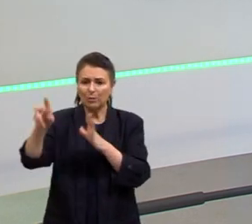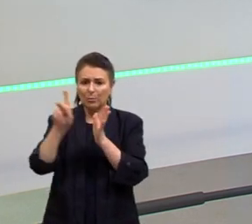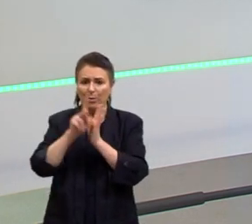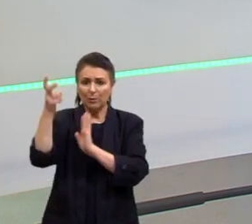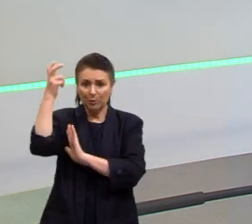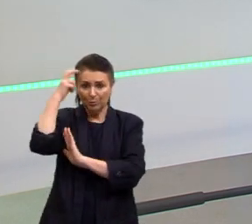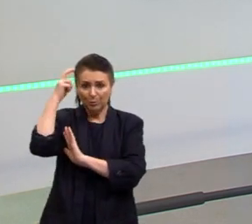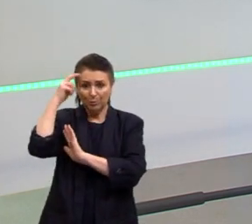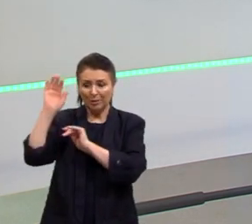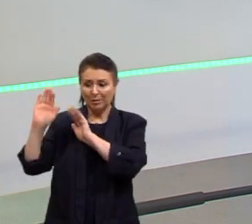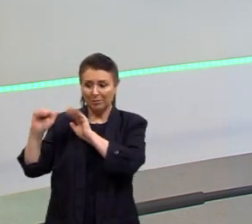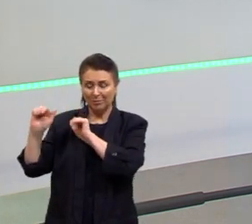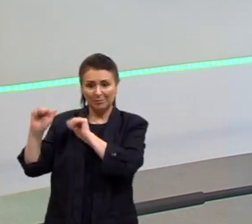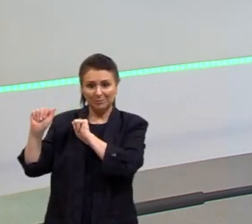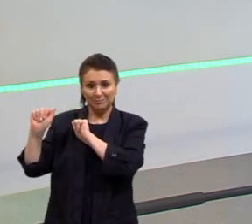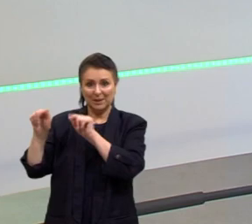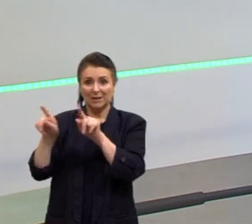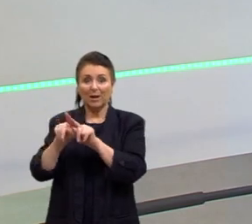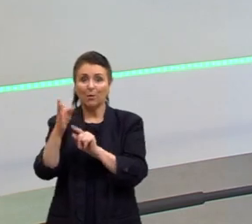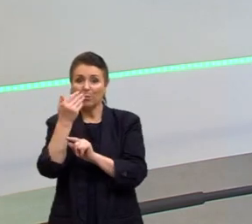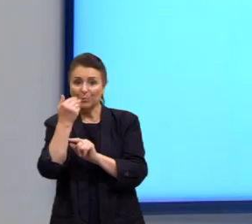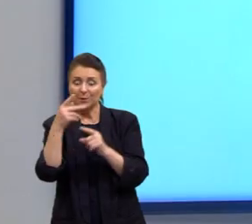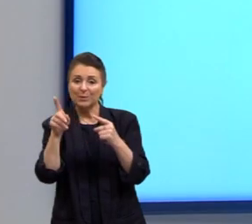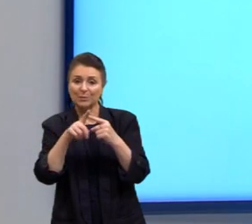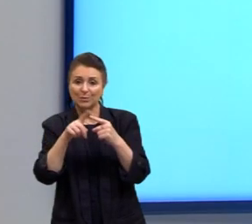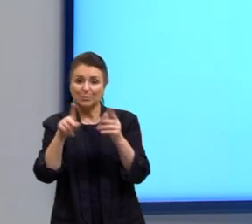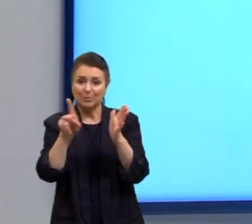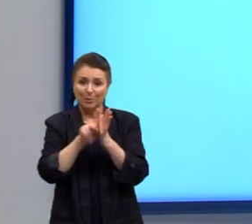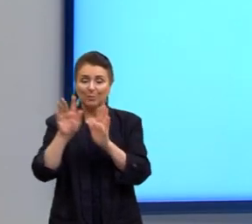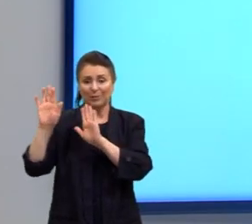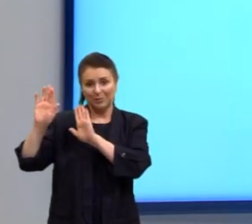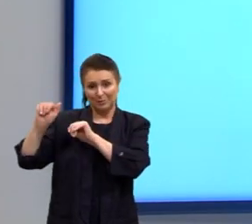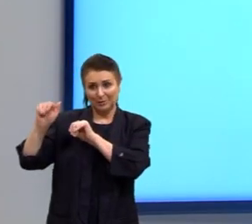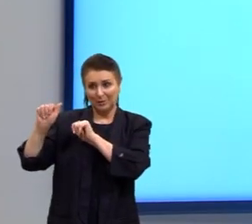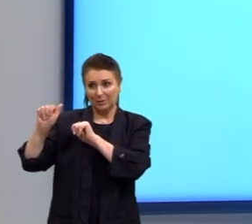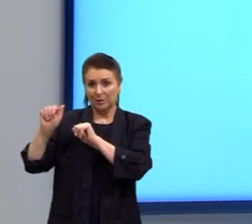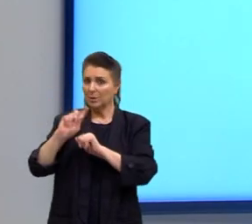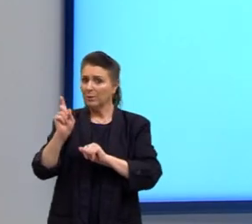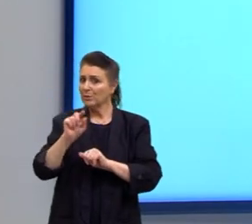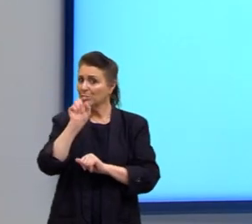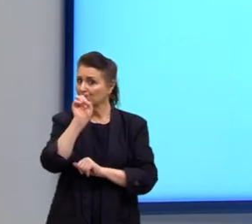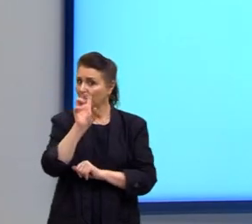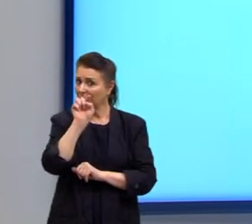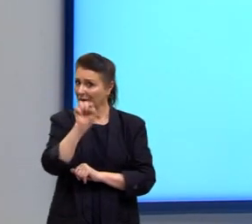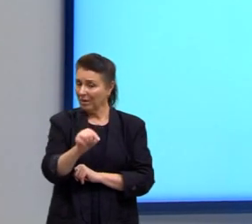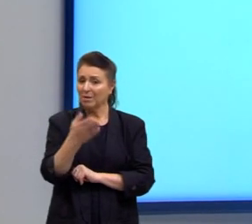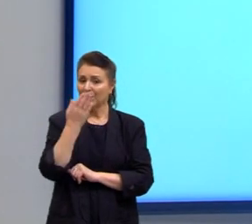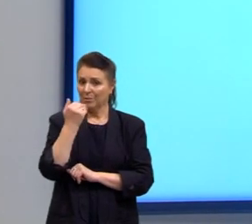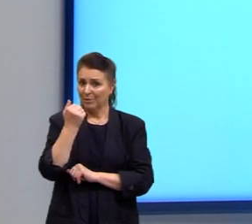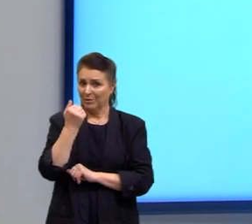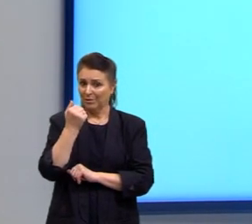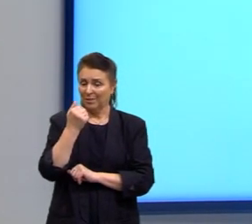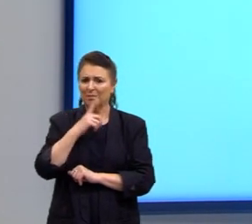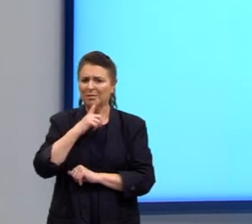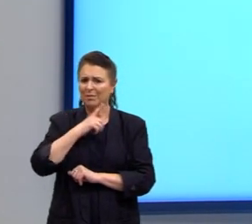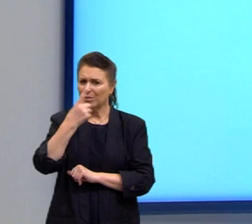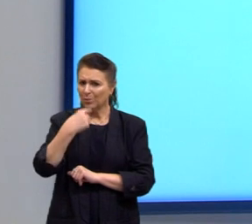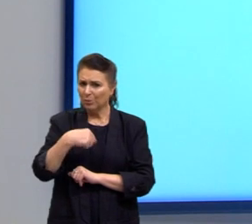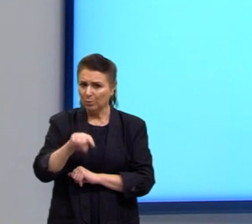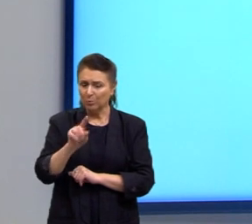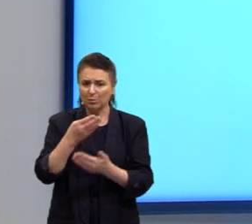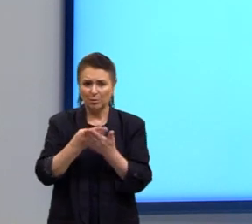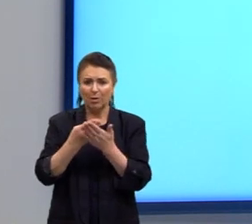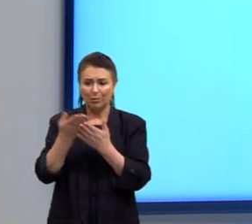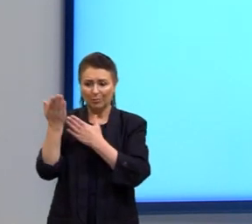hispânica, dentro da culinária hispânica. E não é só esse prato que você deve pesquisar. Existem outros. Na nossa aula